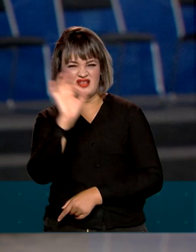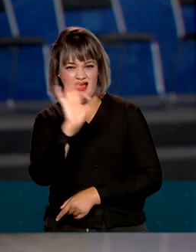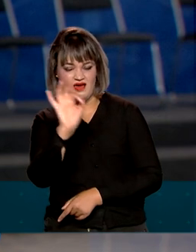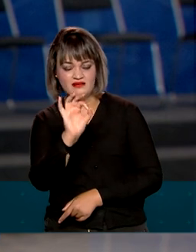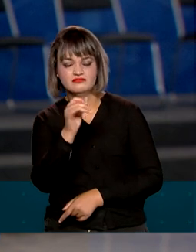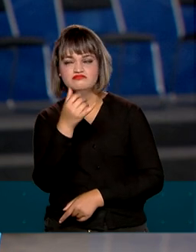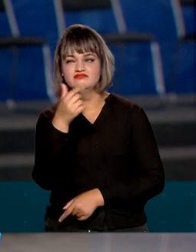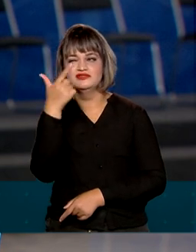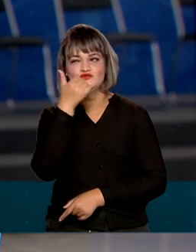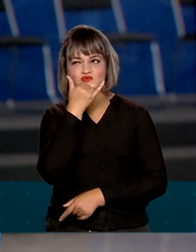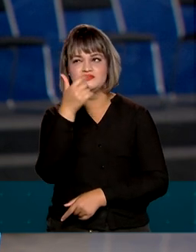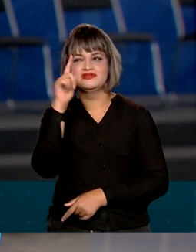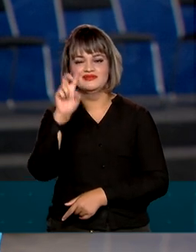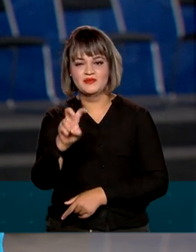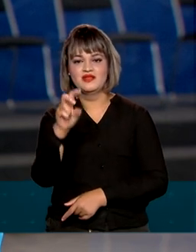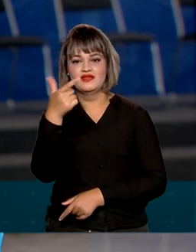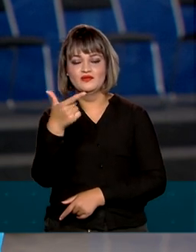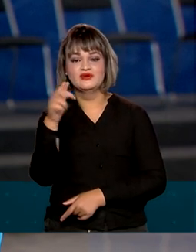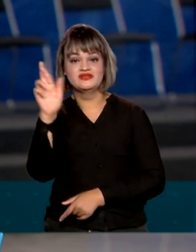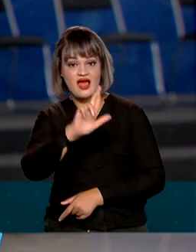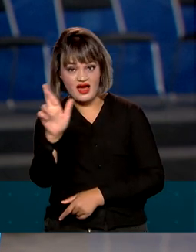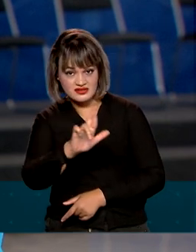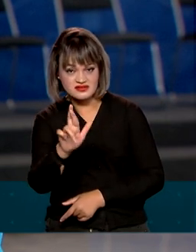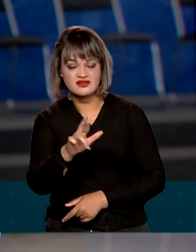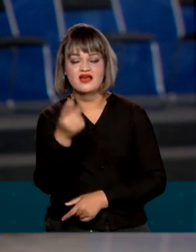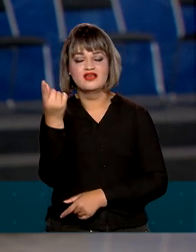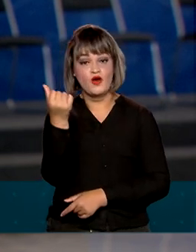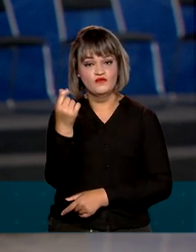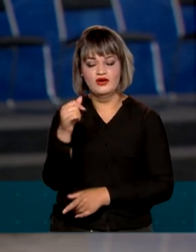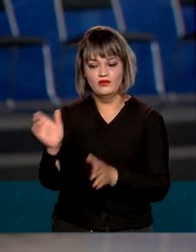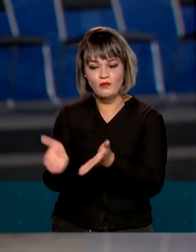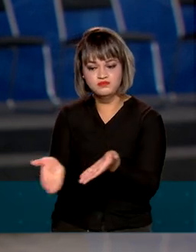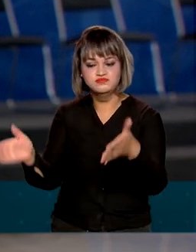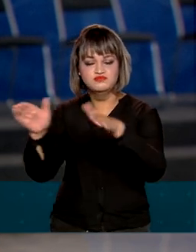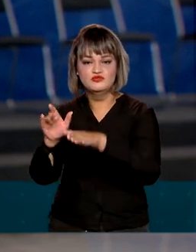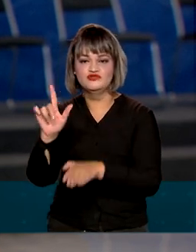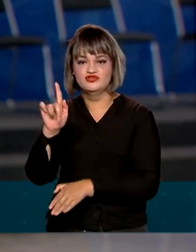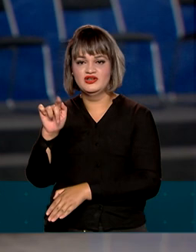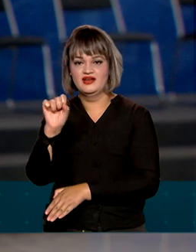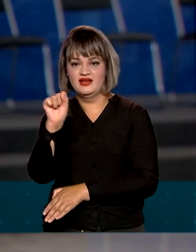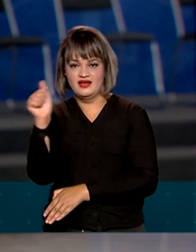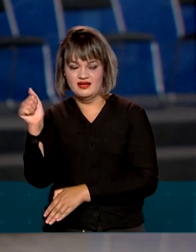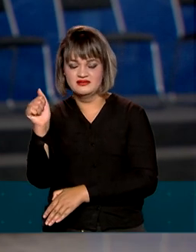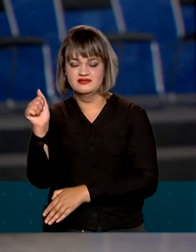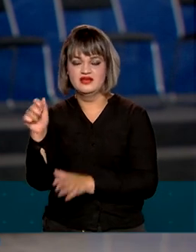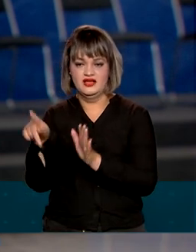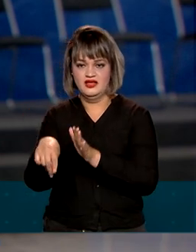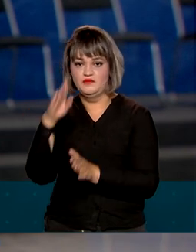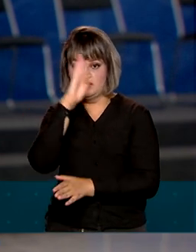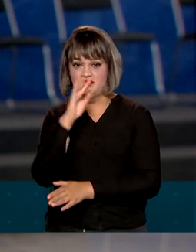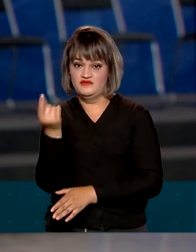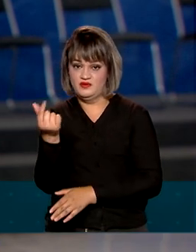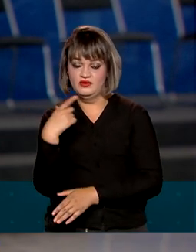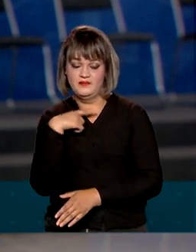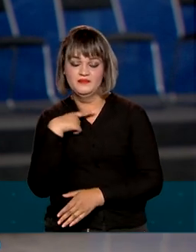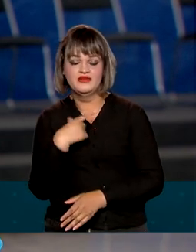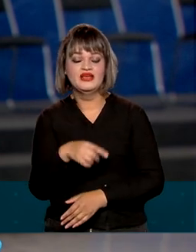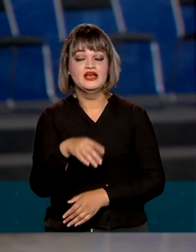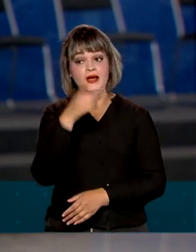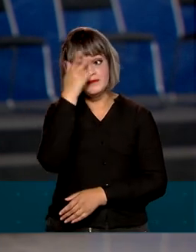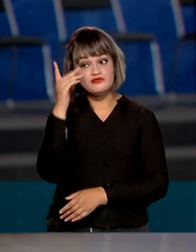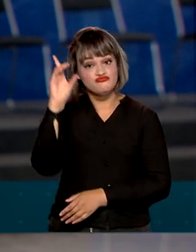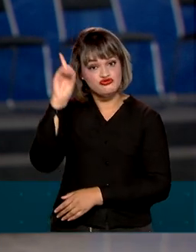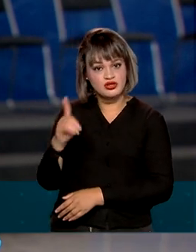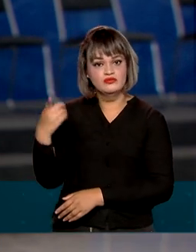corresponde a metade do valor do preço do botijão de gás aqui no Brasil, o botijão de 13 quilos. Quem receber esse auxílio